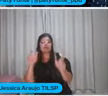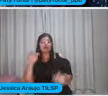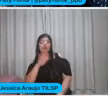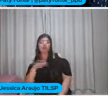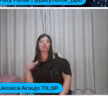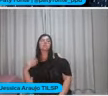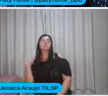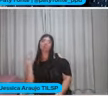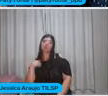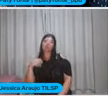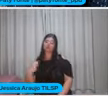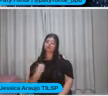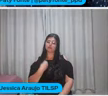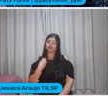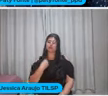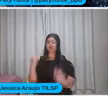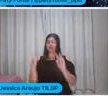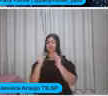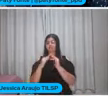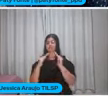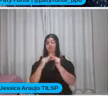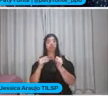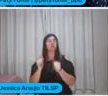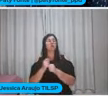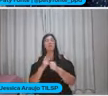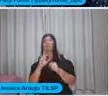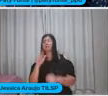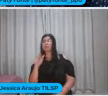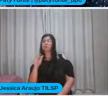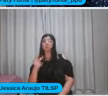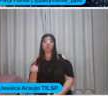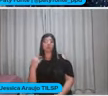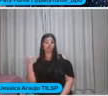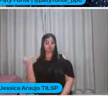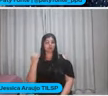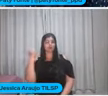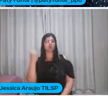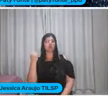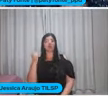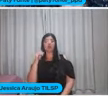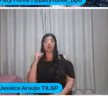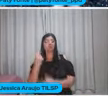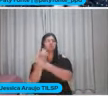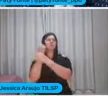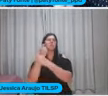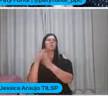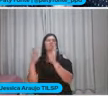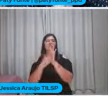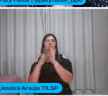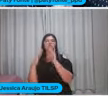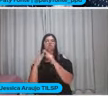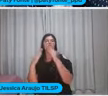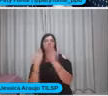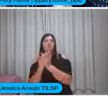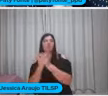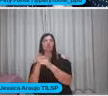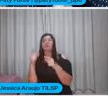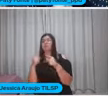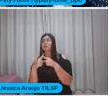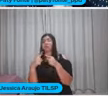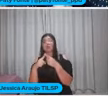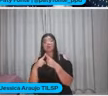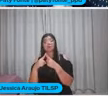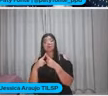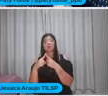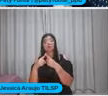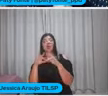viver Na sua moradia Mais do que nunca É importante A reforçar O papel da escola Não é Pathy Justamente porque Às vezes